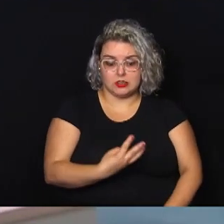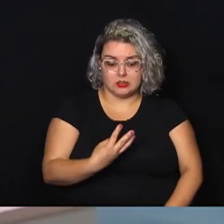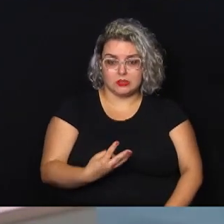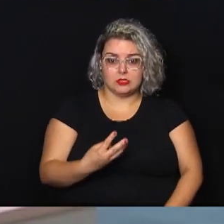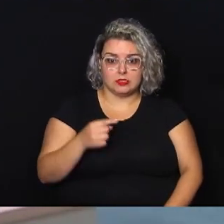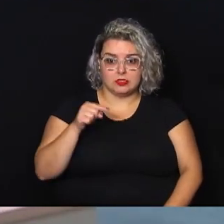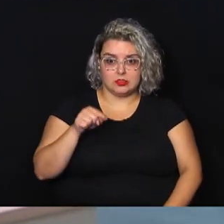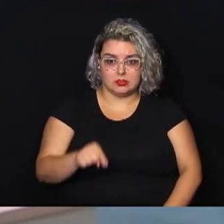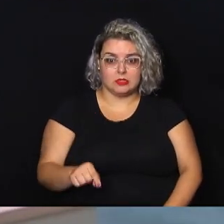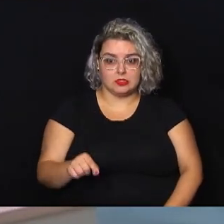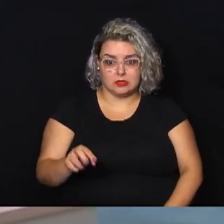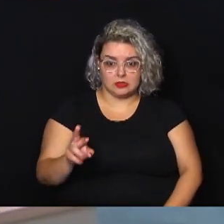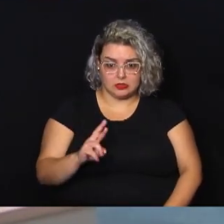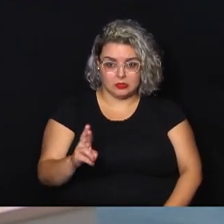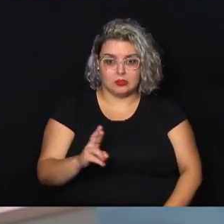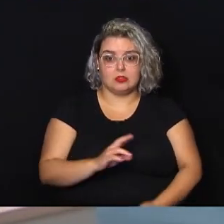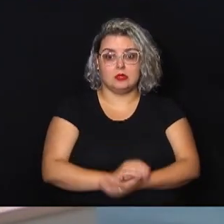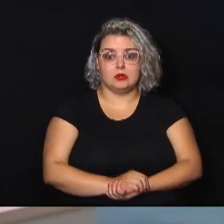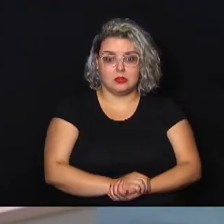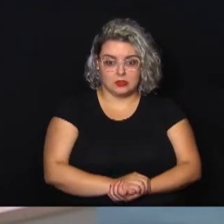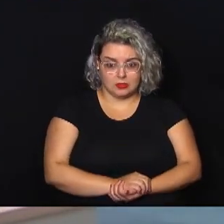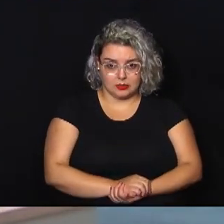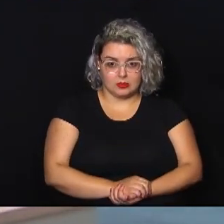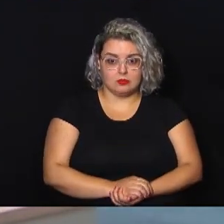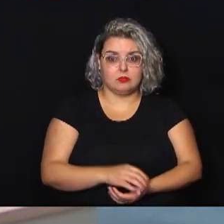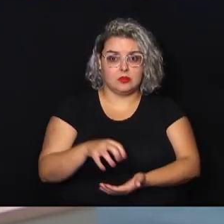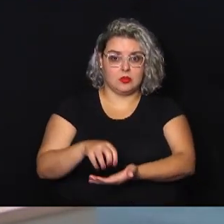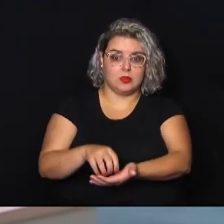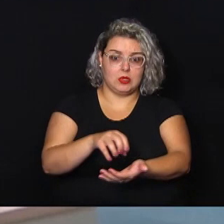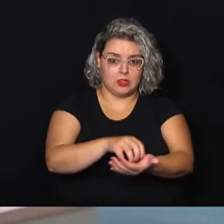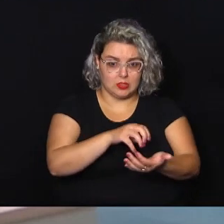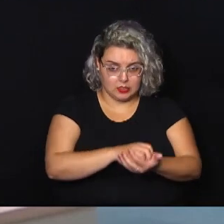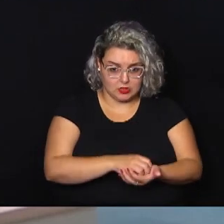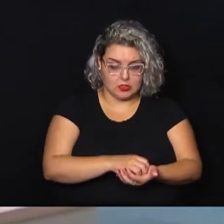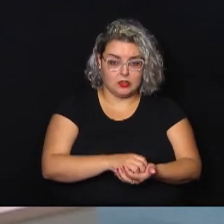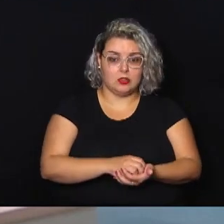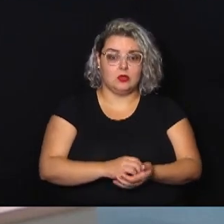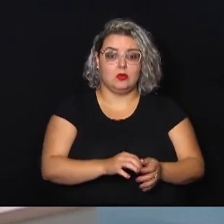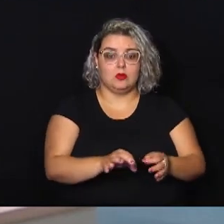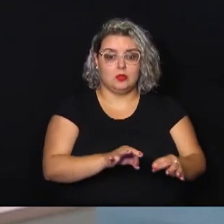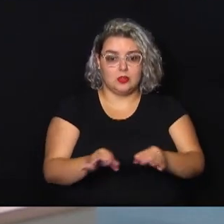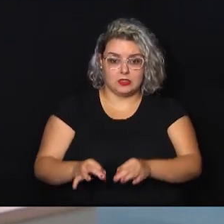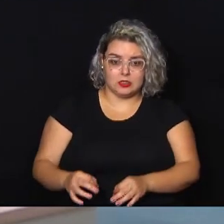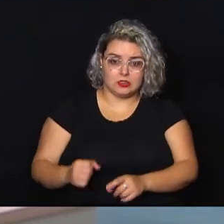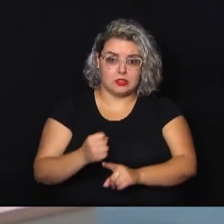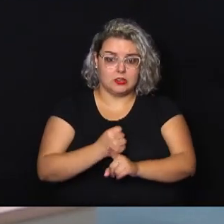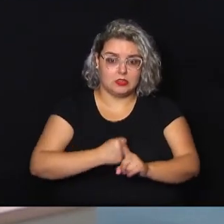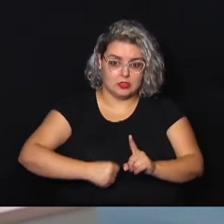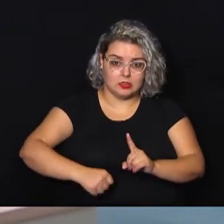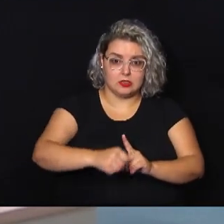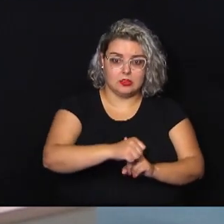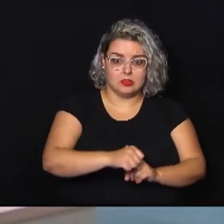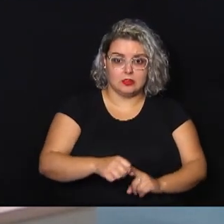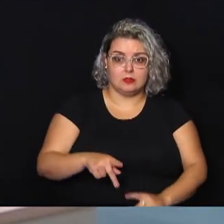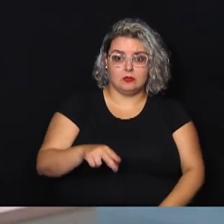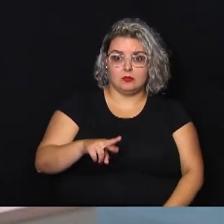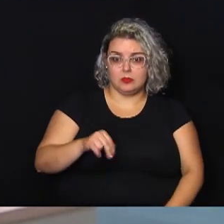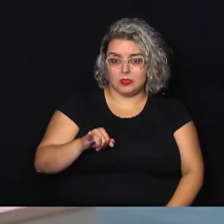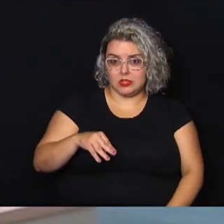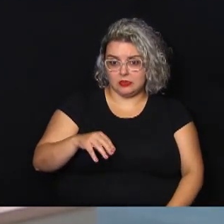,00 para a ONG, a organização social, que seria a Primavera,